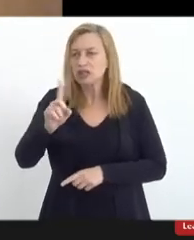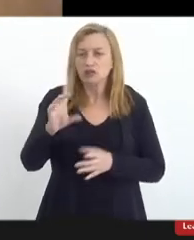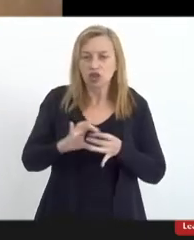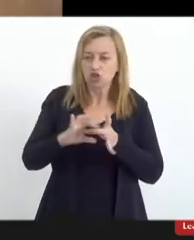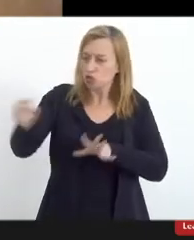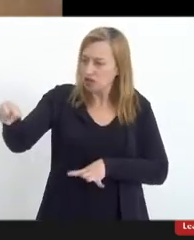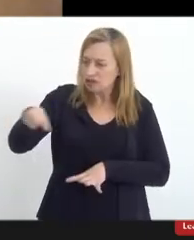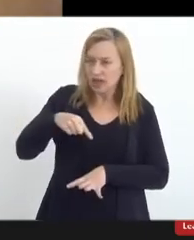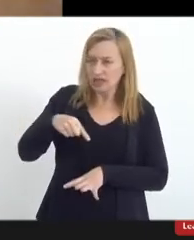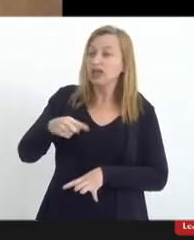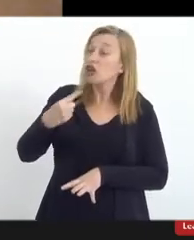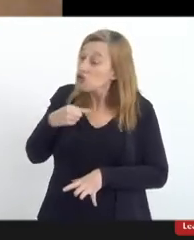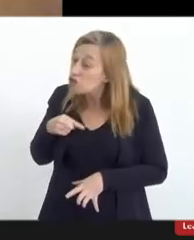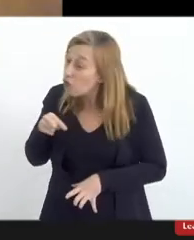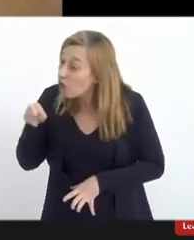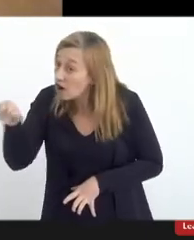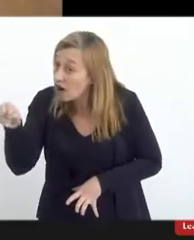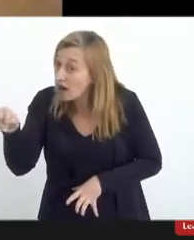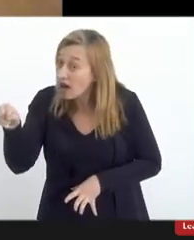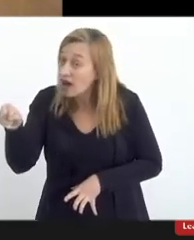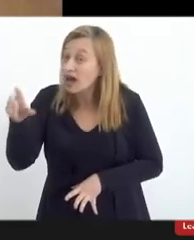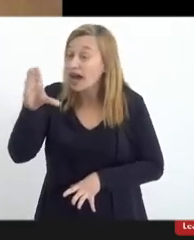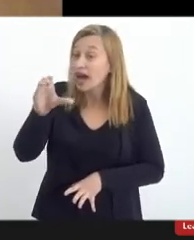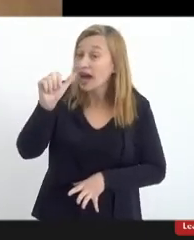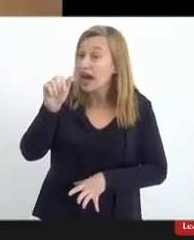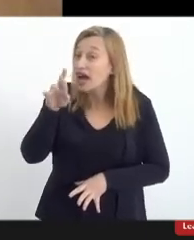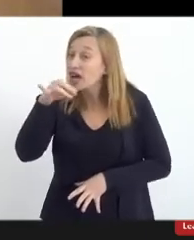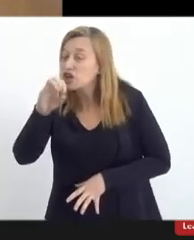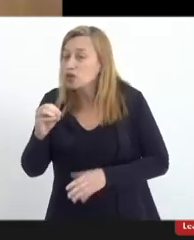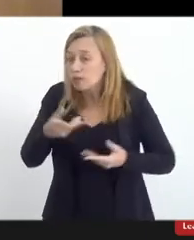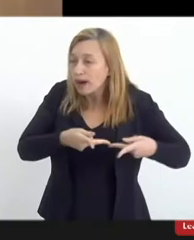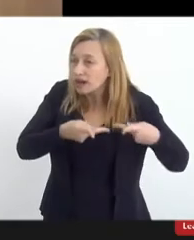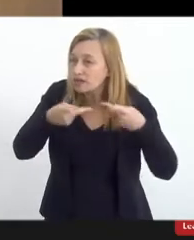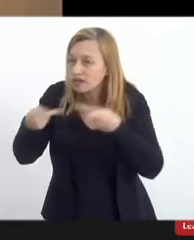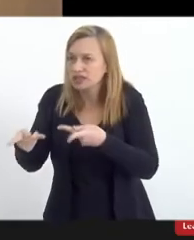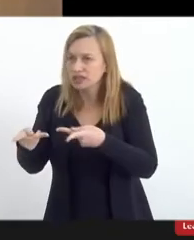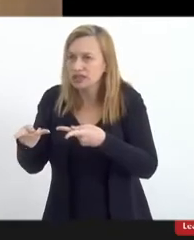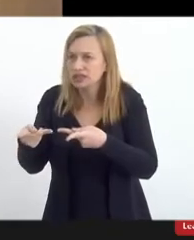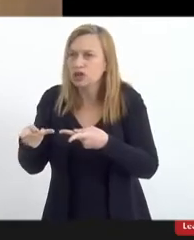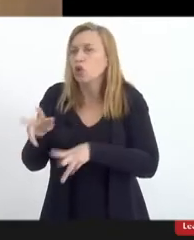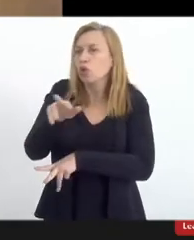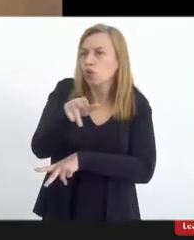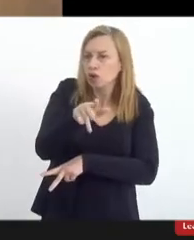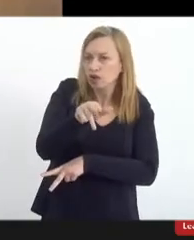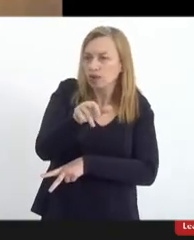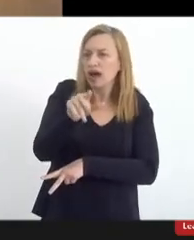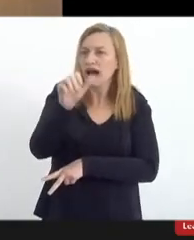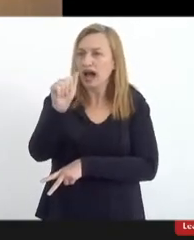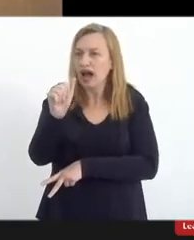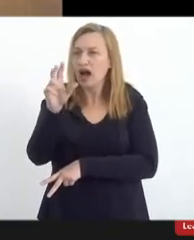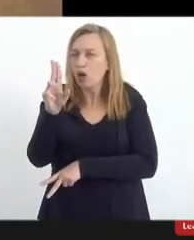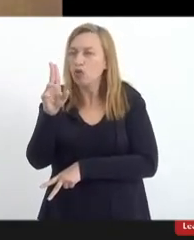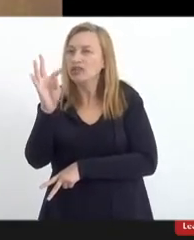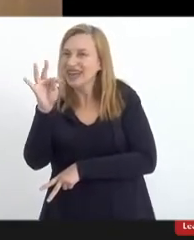viesse. Ele foi ao Cairo para visitar o irmão Altayeb, não é? E, ao mesmo